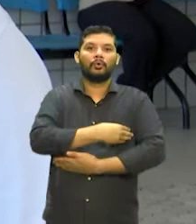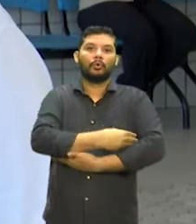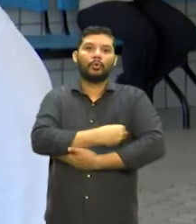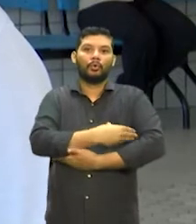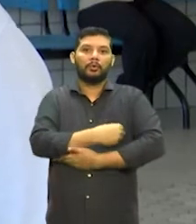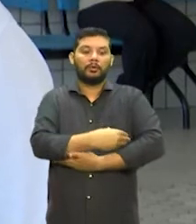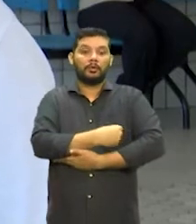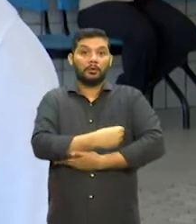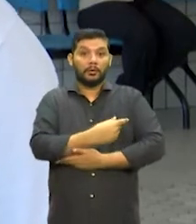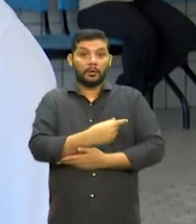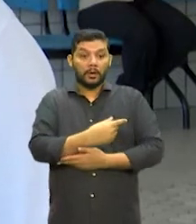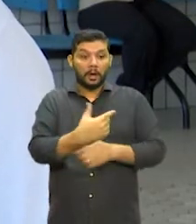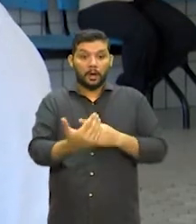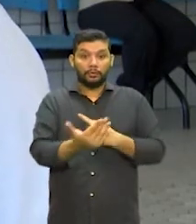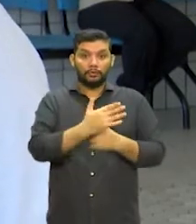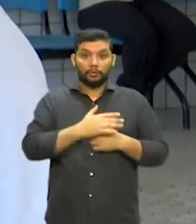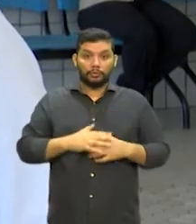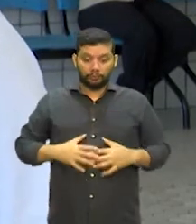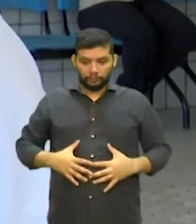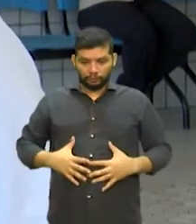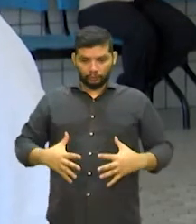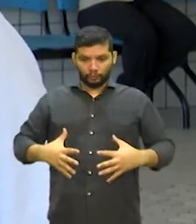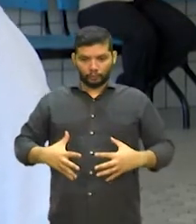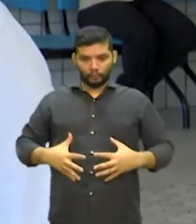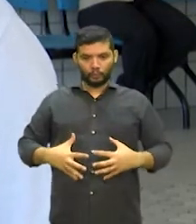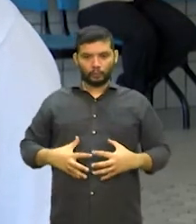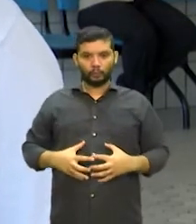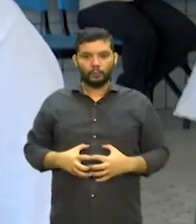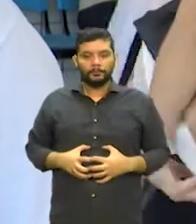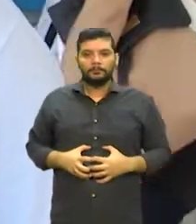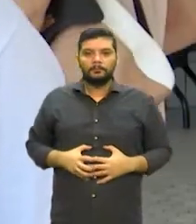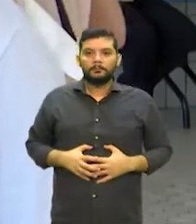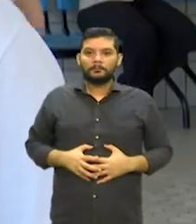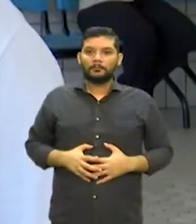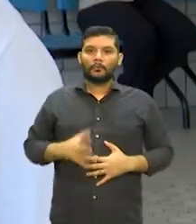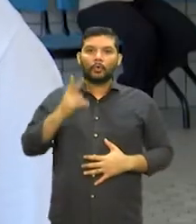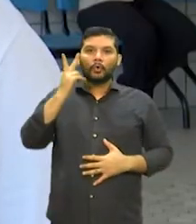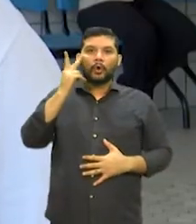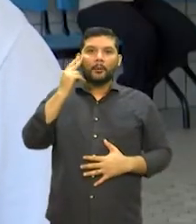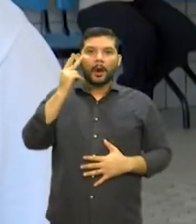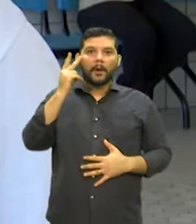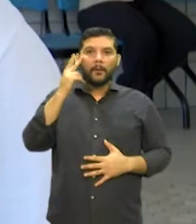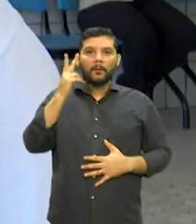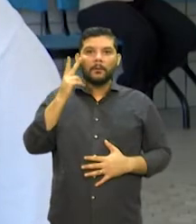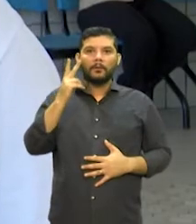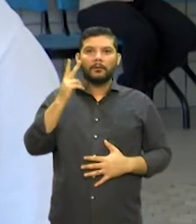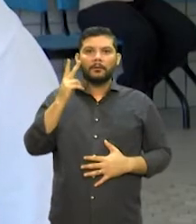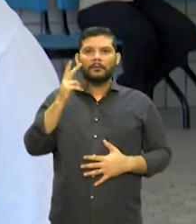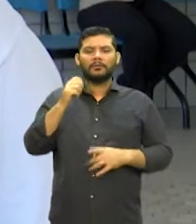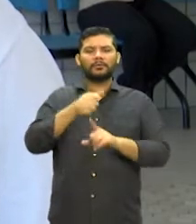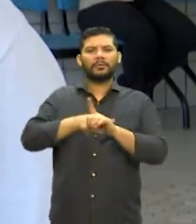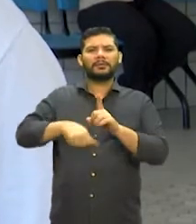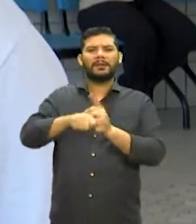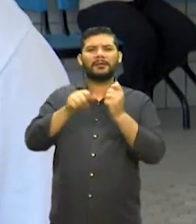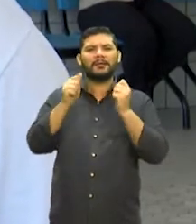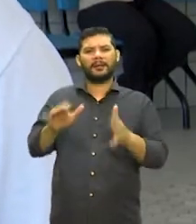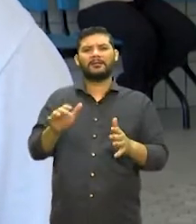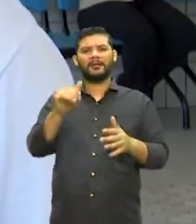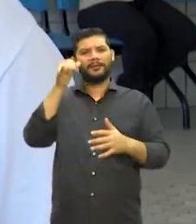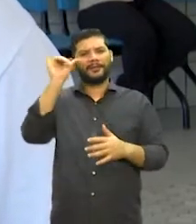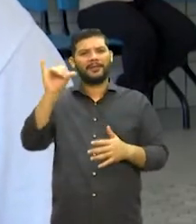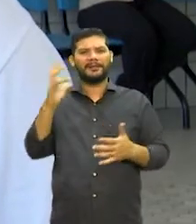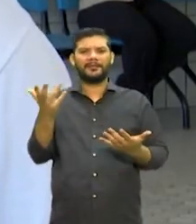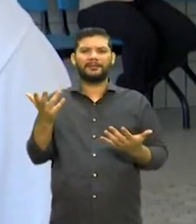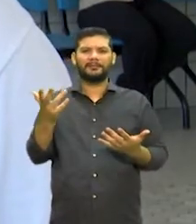voltar ao tamanho normal e assim evita a hemorragia. E para a sociedade é menos gasto, menos custo, com